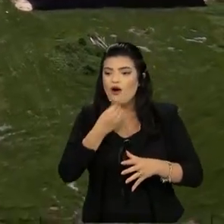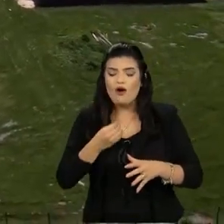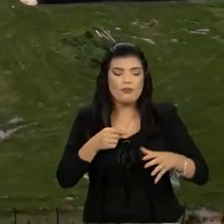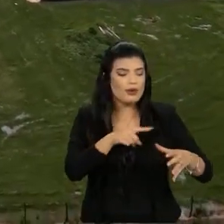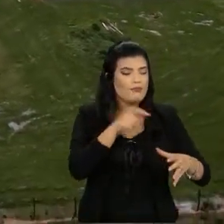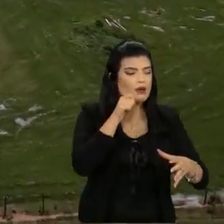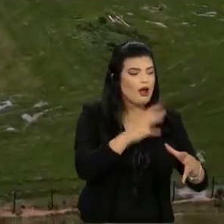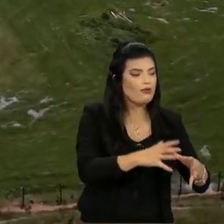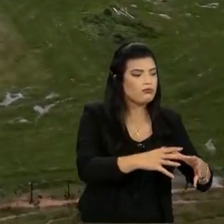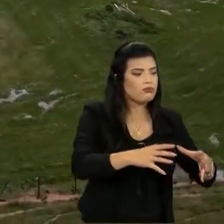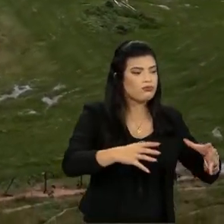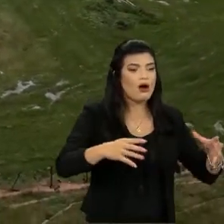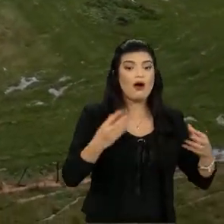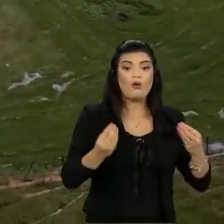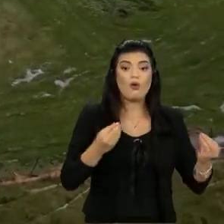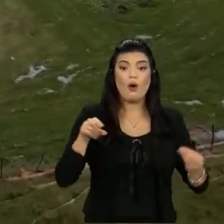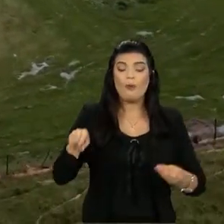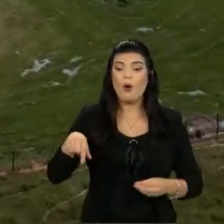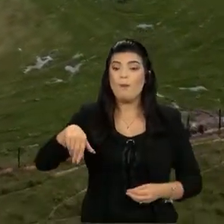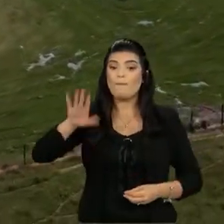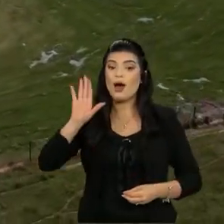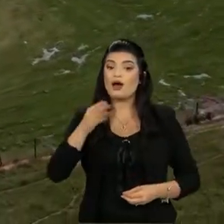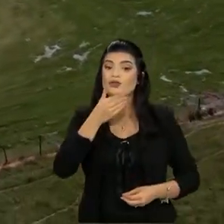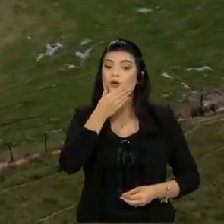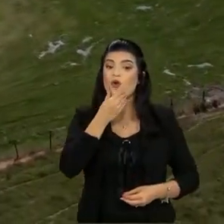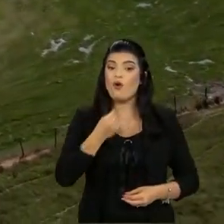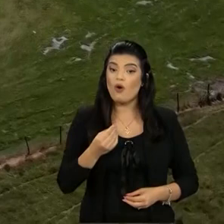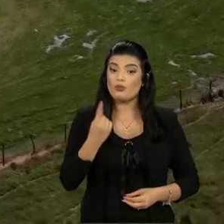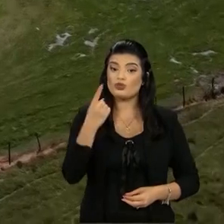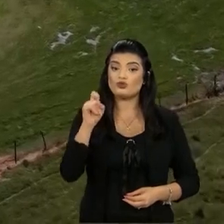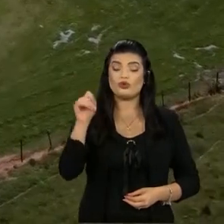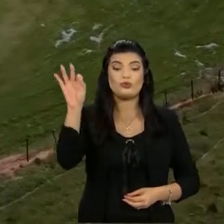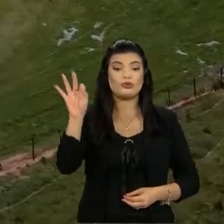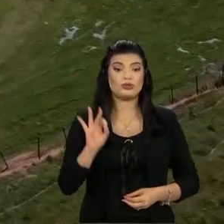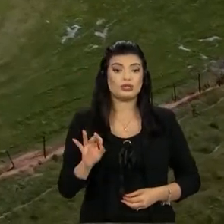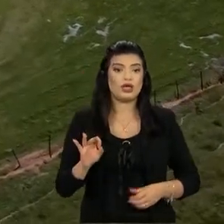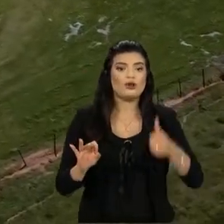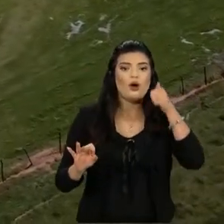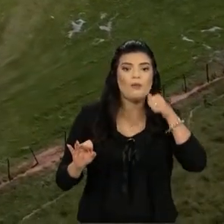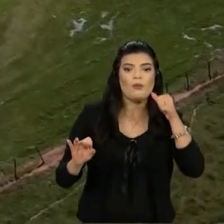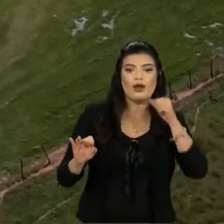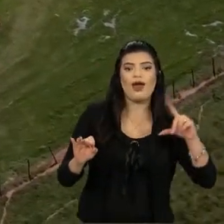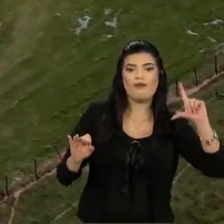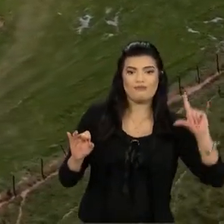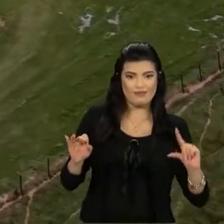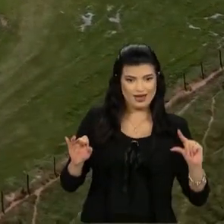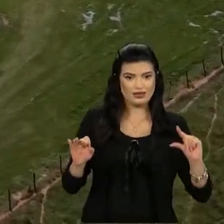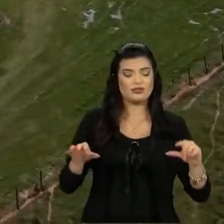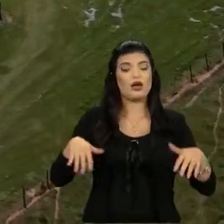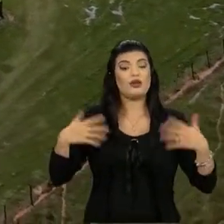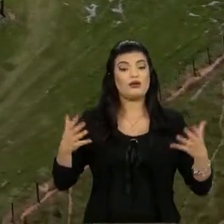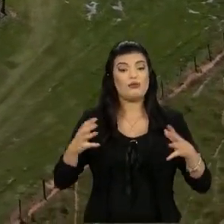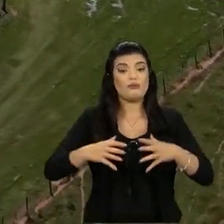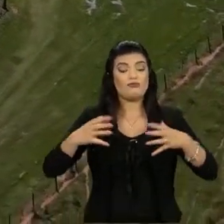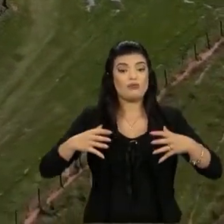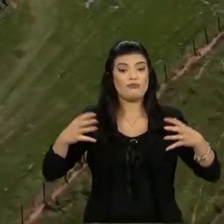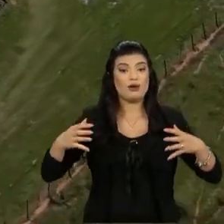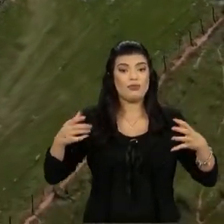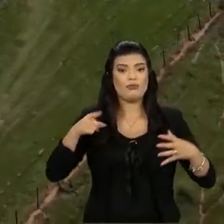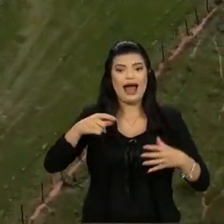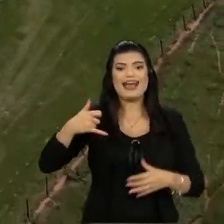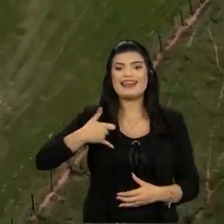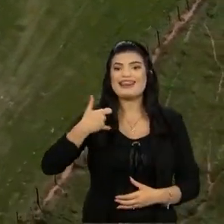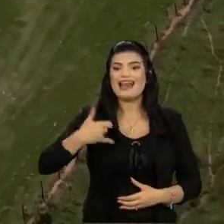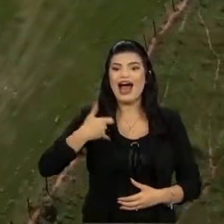18% a mais do que as fêmeas. E esse ganho, ele vai abrindo, à medida que esses animais vão aumentando na